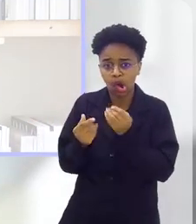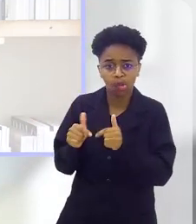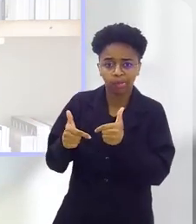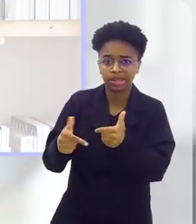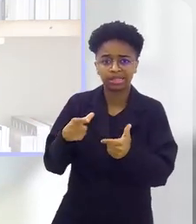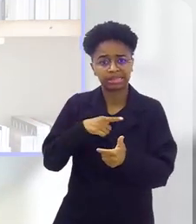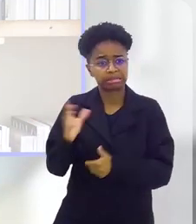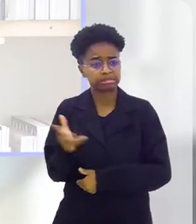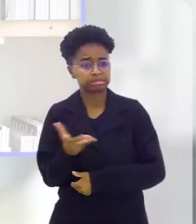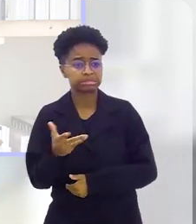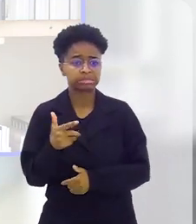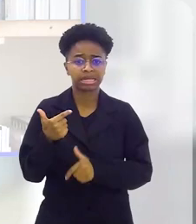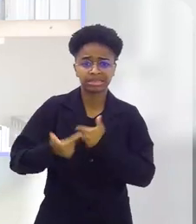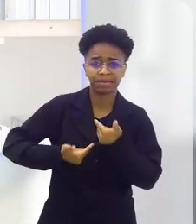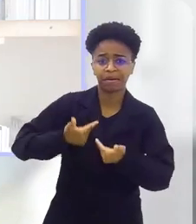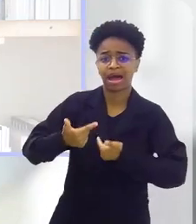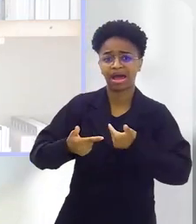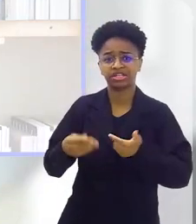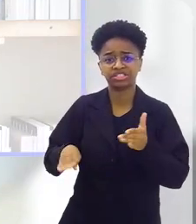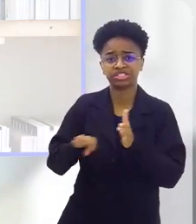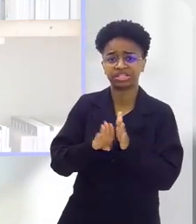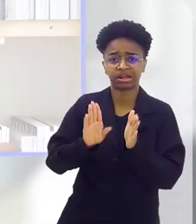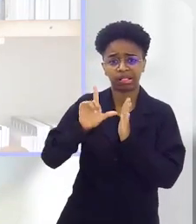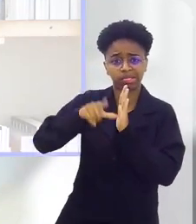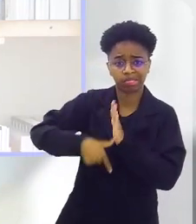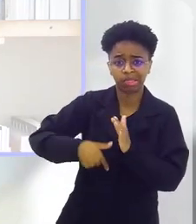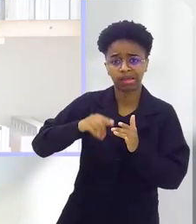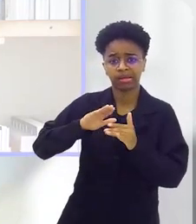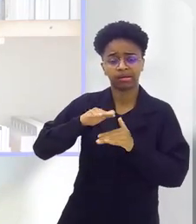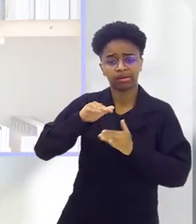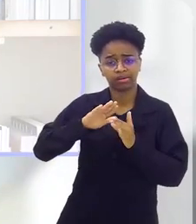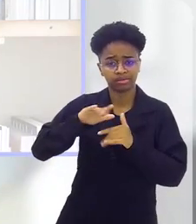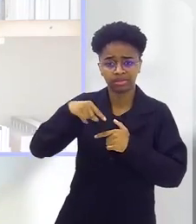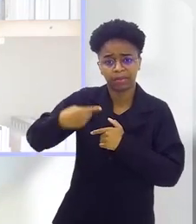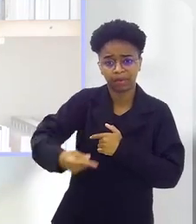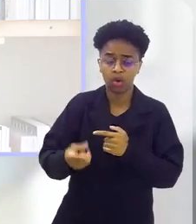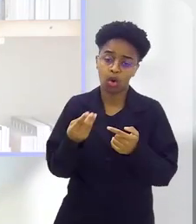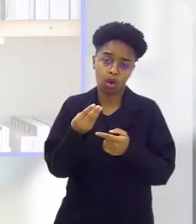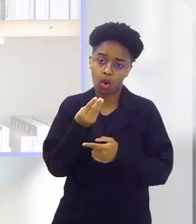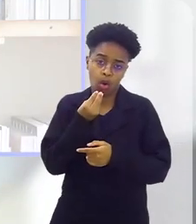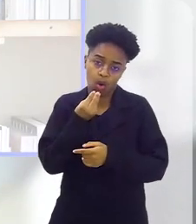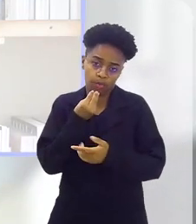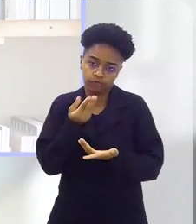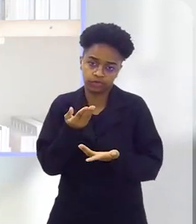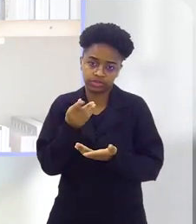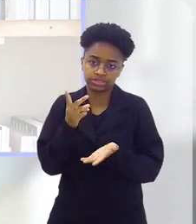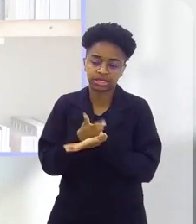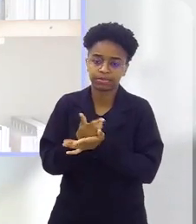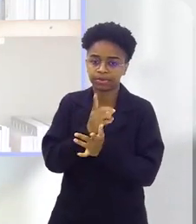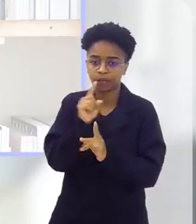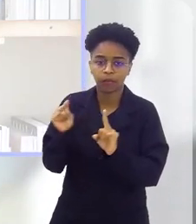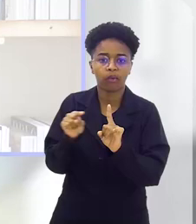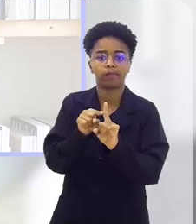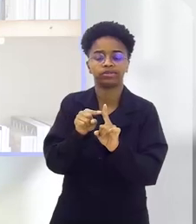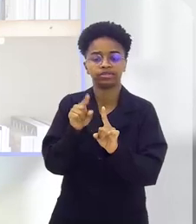dia a dia, correria tanto de pais aí que trabalham, chegam tarde e tudo mais. Lógico que a intenção é sempre